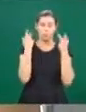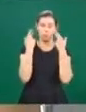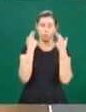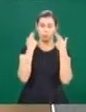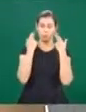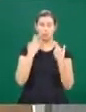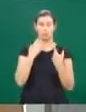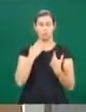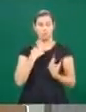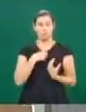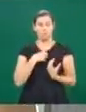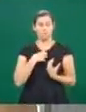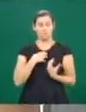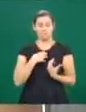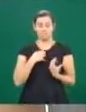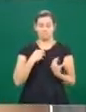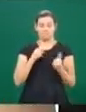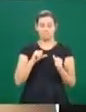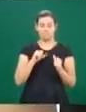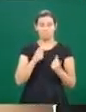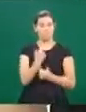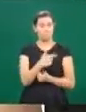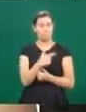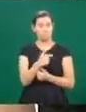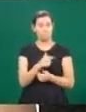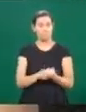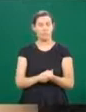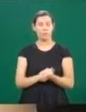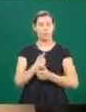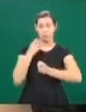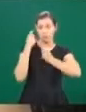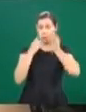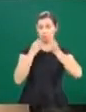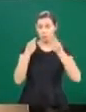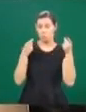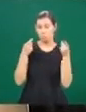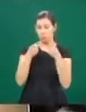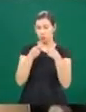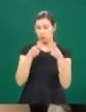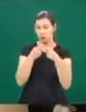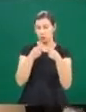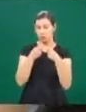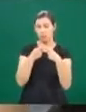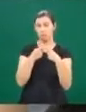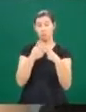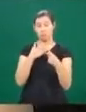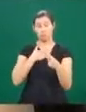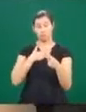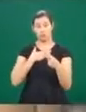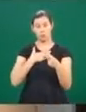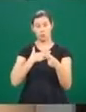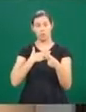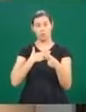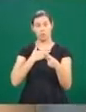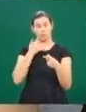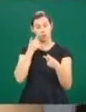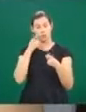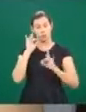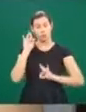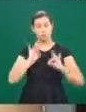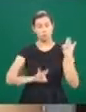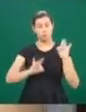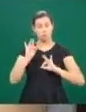nenhum sintoma. A preocupação maior minha e do médico foi acompanhar, manter o nível normal dos hormônios.